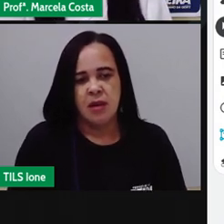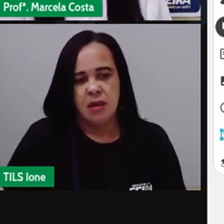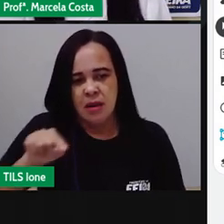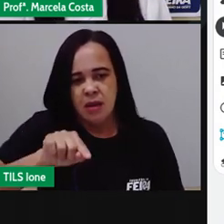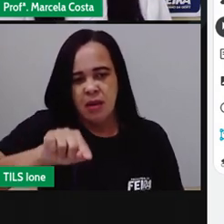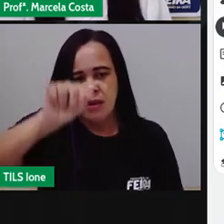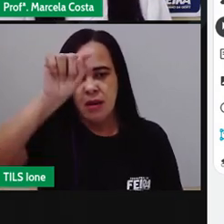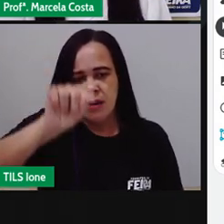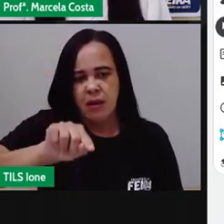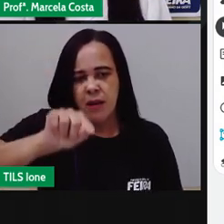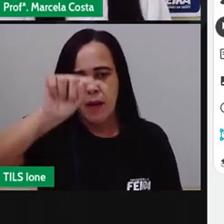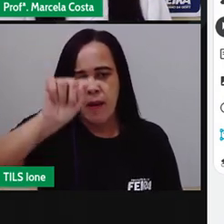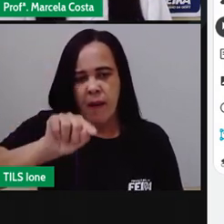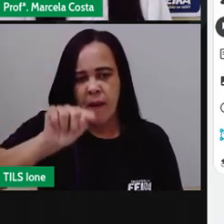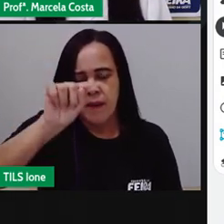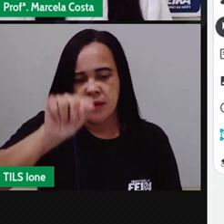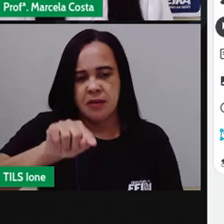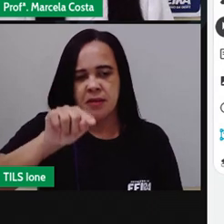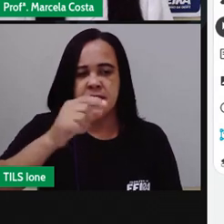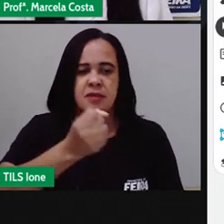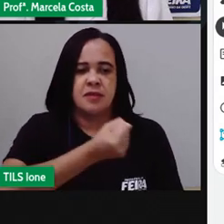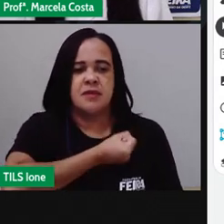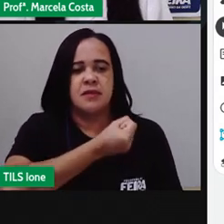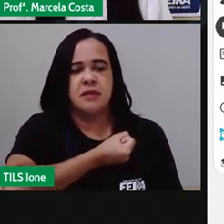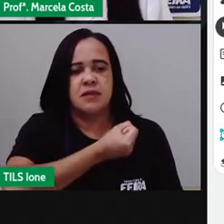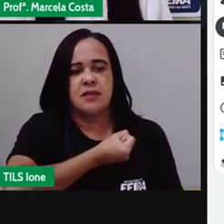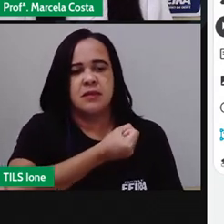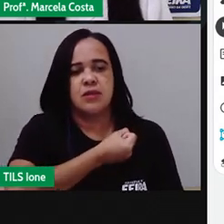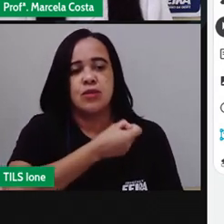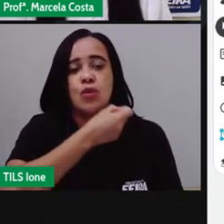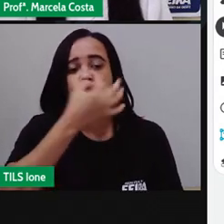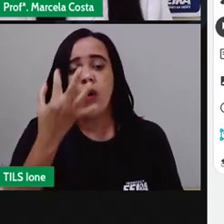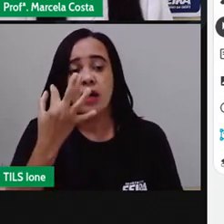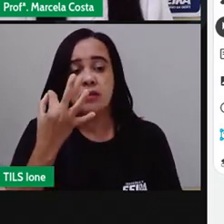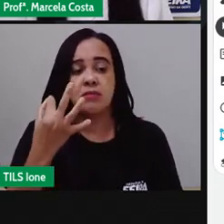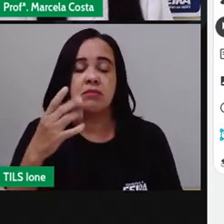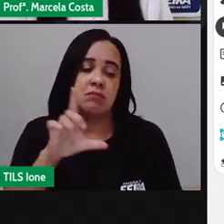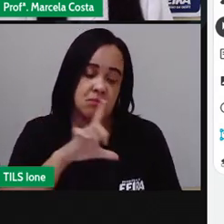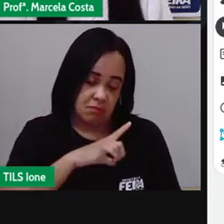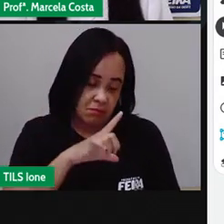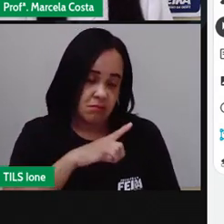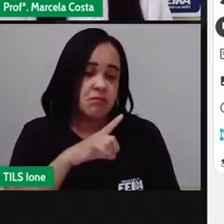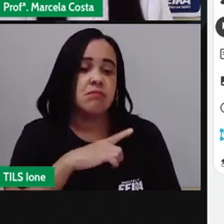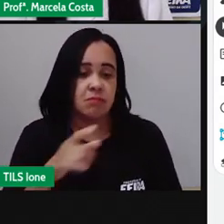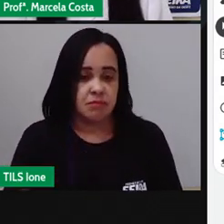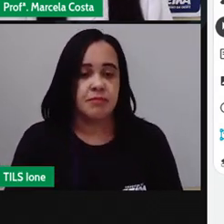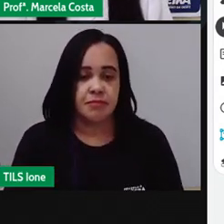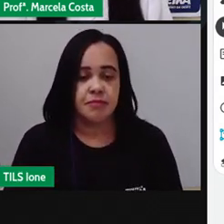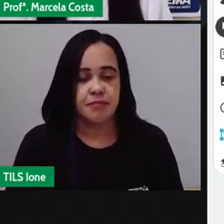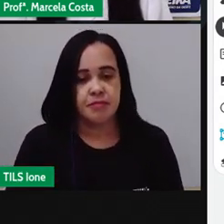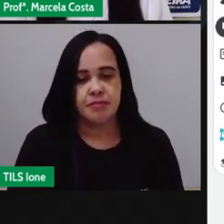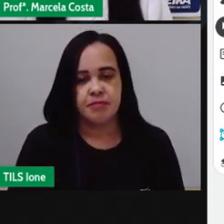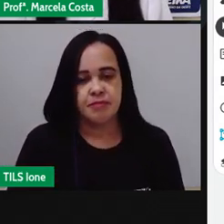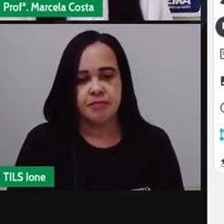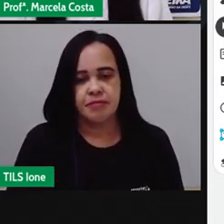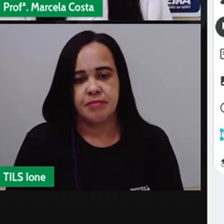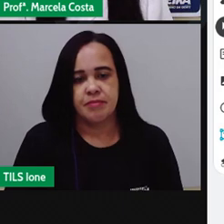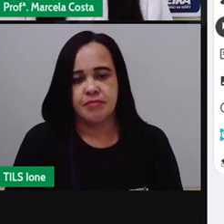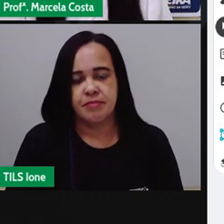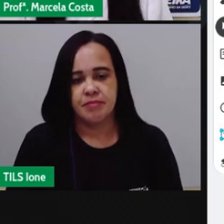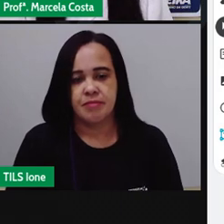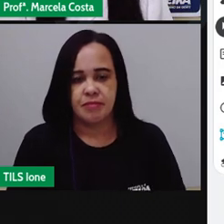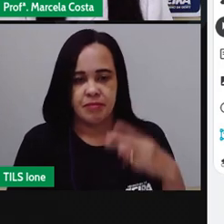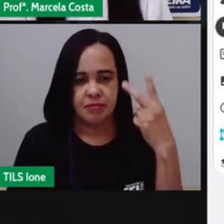eu vou aqui colocar as quantidades que estão sendo indicadas que foram obtidas nessa pesquisa que